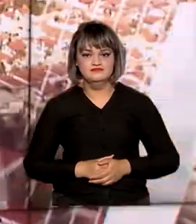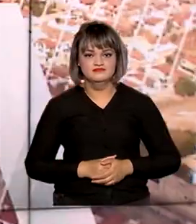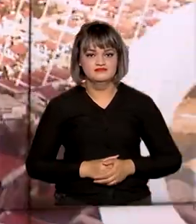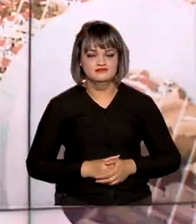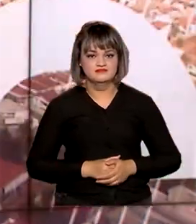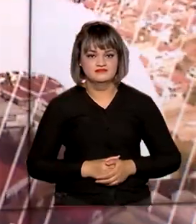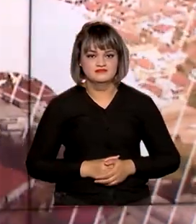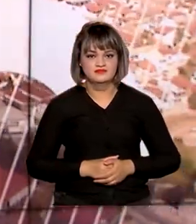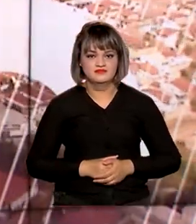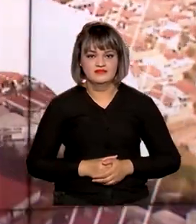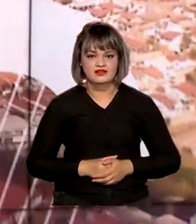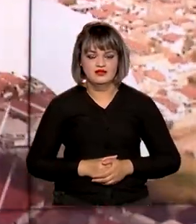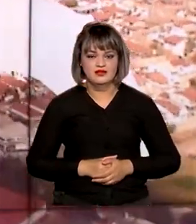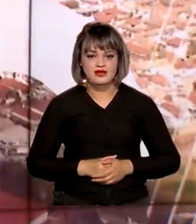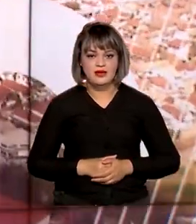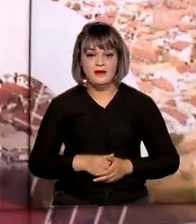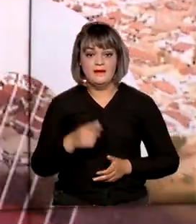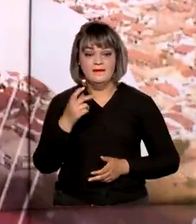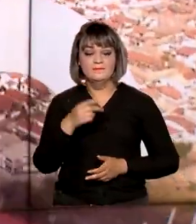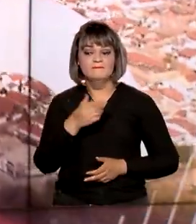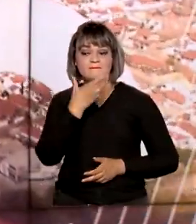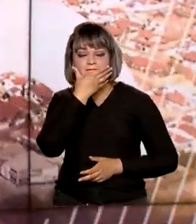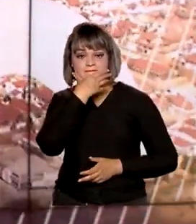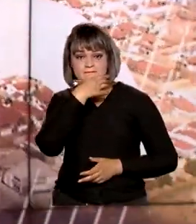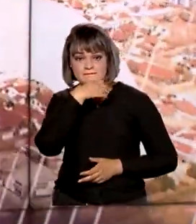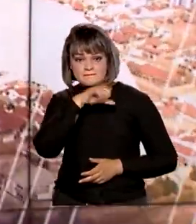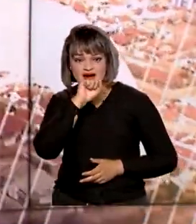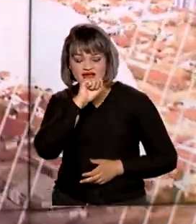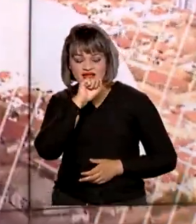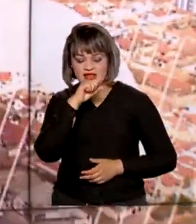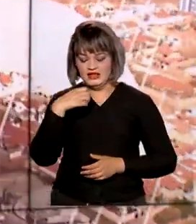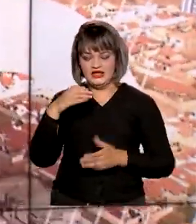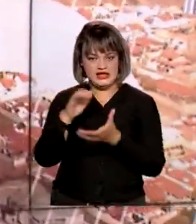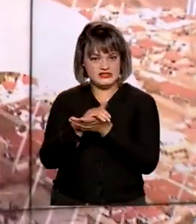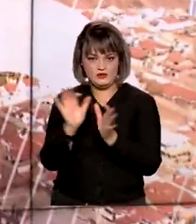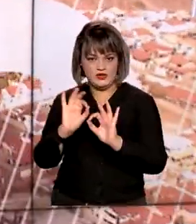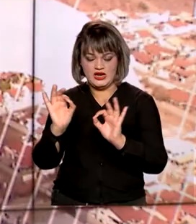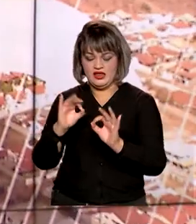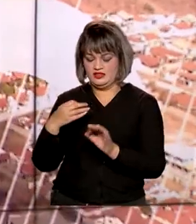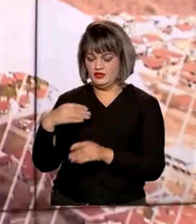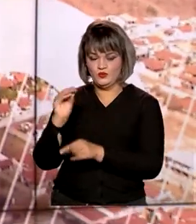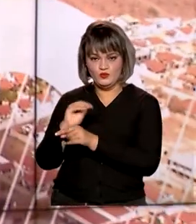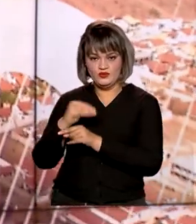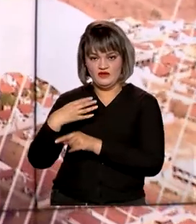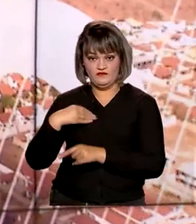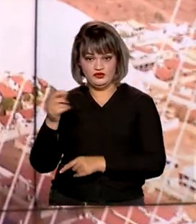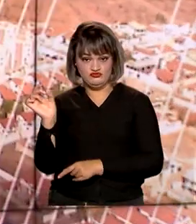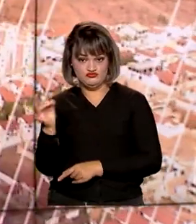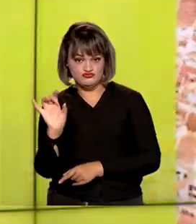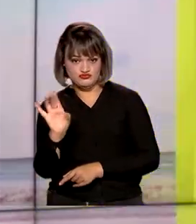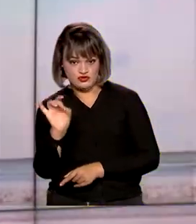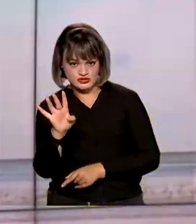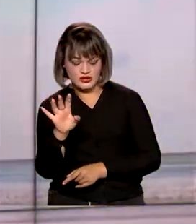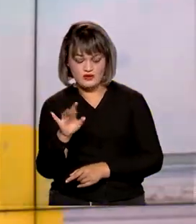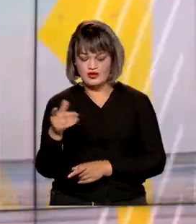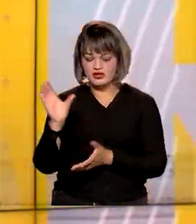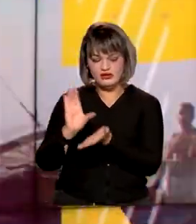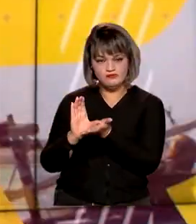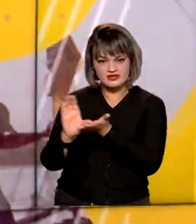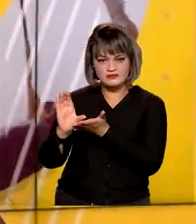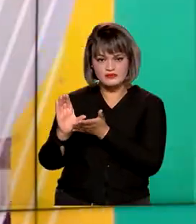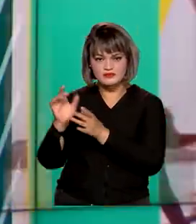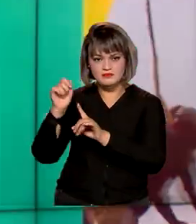Os pais solteiros, chefes de família que receberam as cinco primeiras parcelas do auxílio emergencial em 2020,